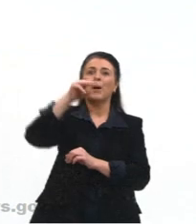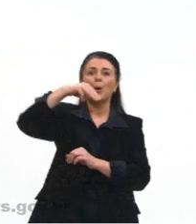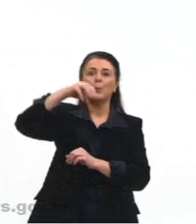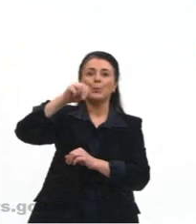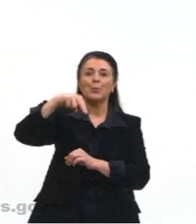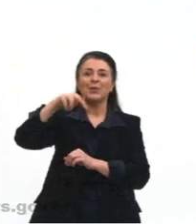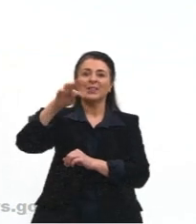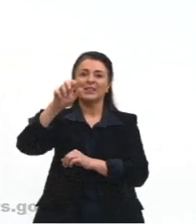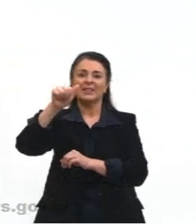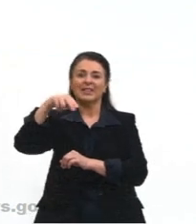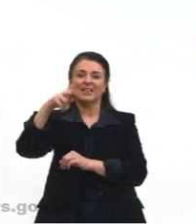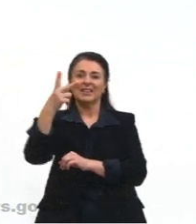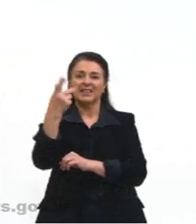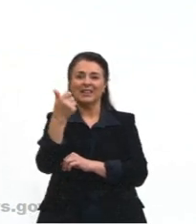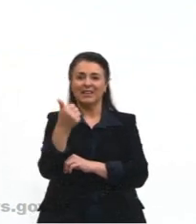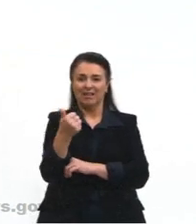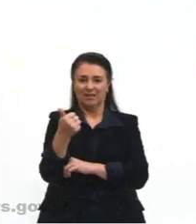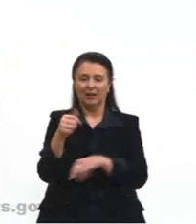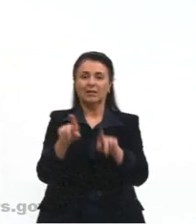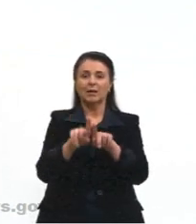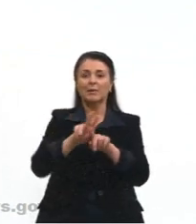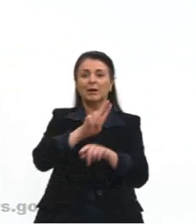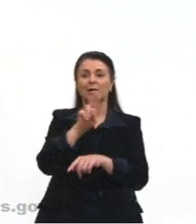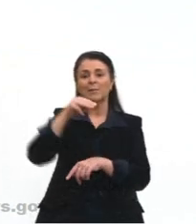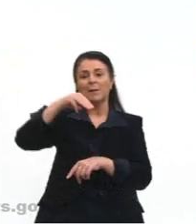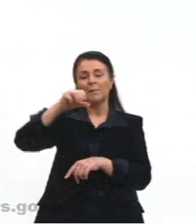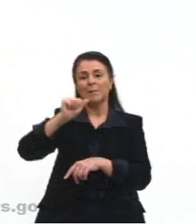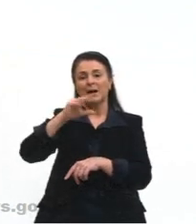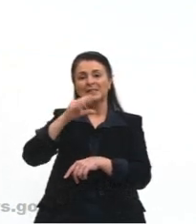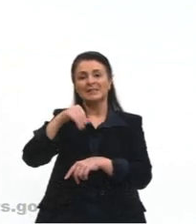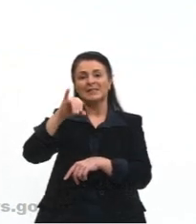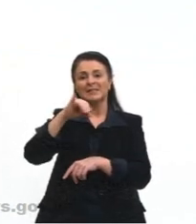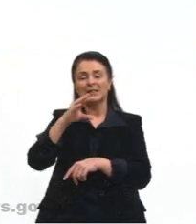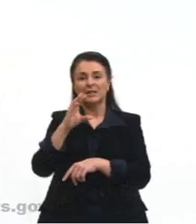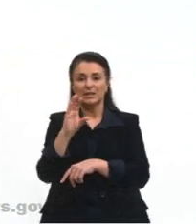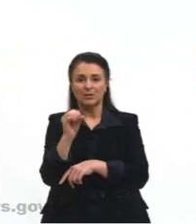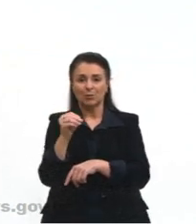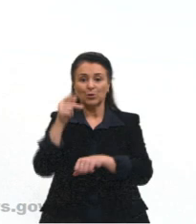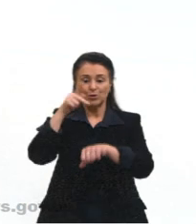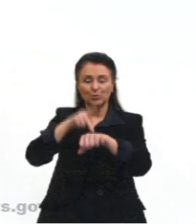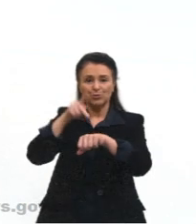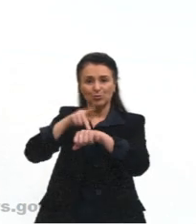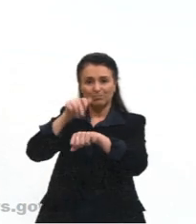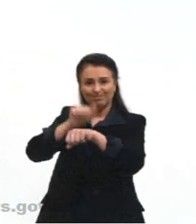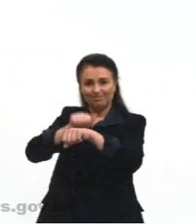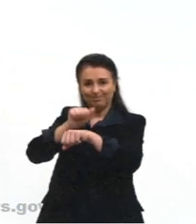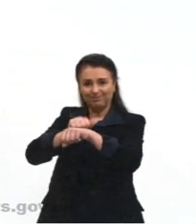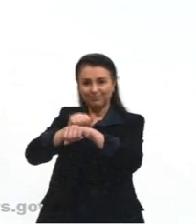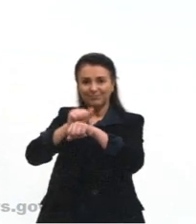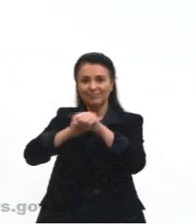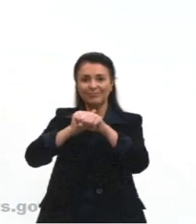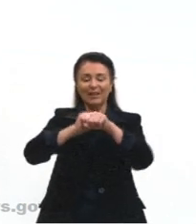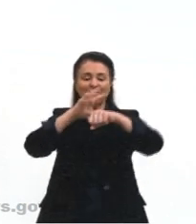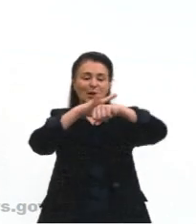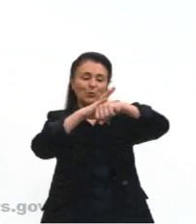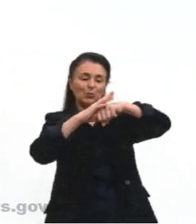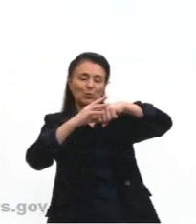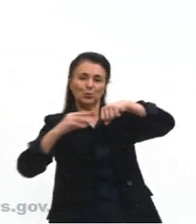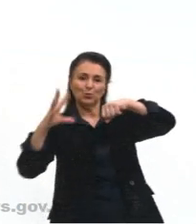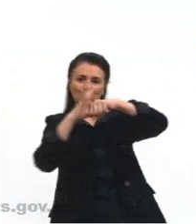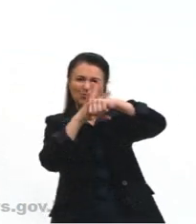montanhas antigas, maciços rochosos. Quando ela vira uma montanha antiga, vai degradando, aí a gente chama isso de